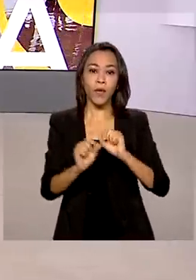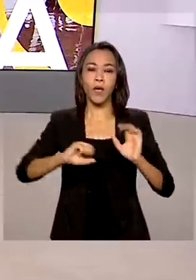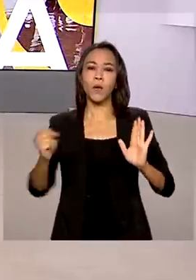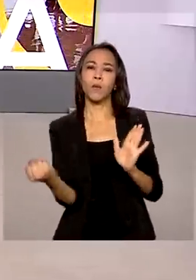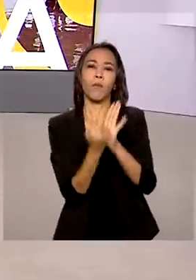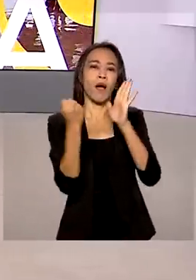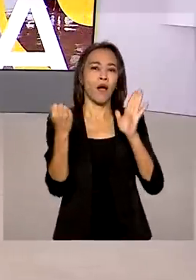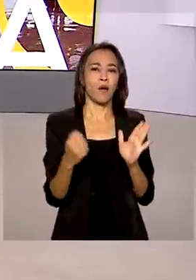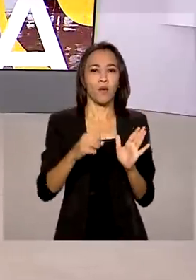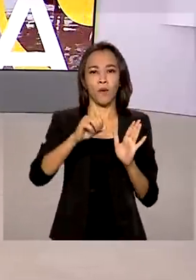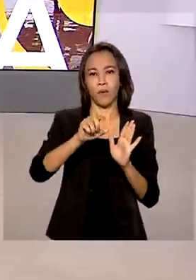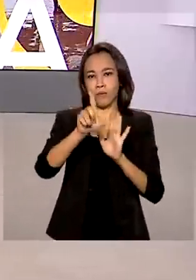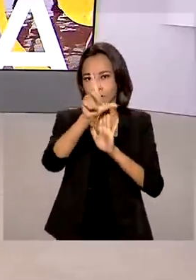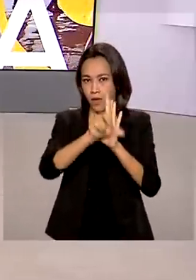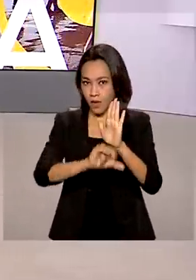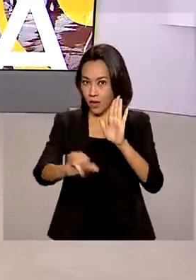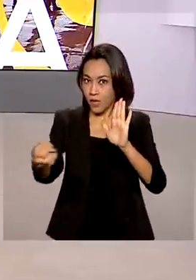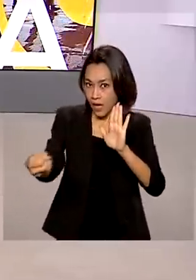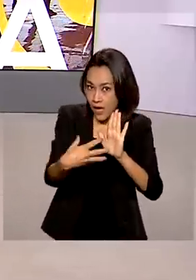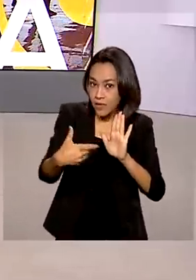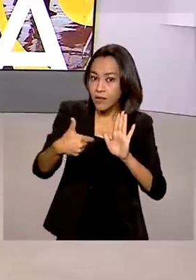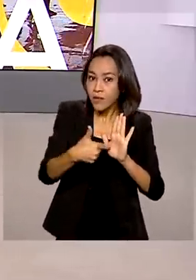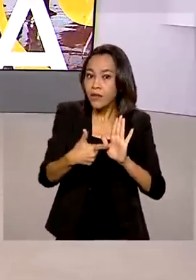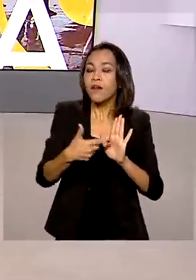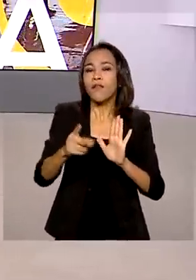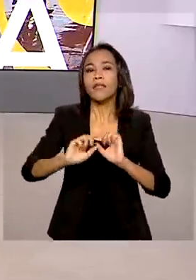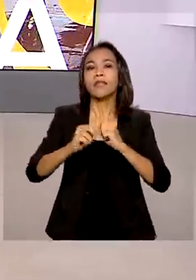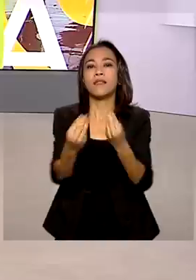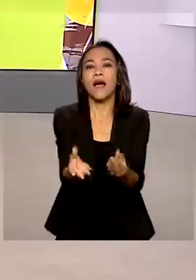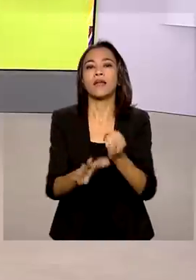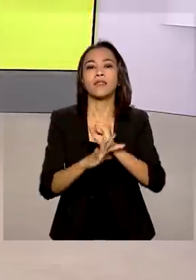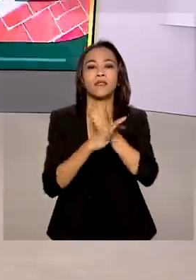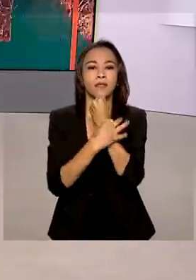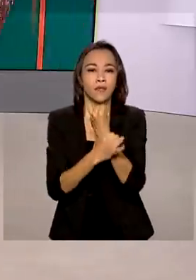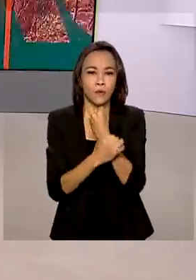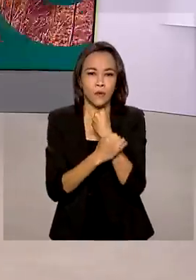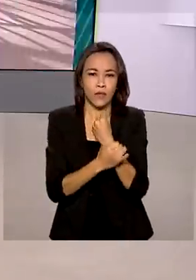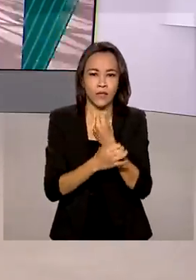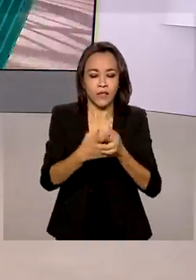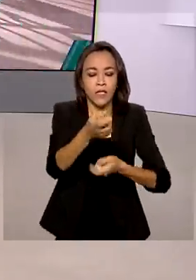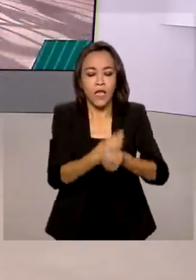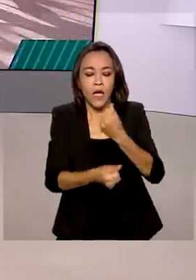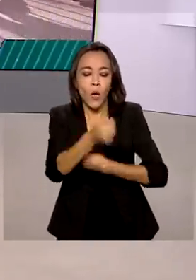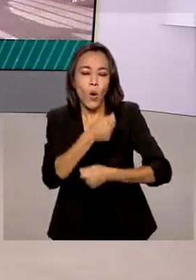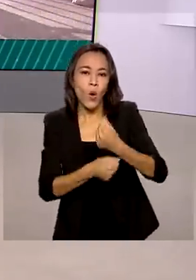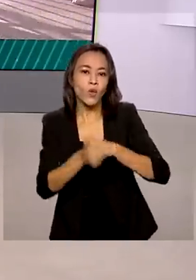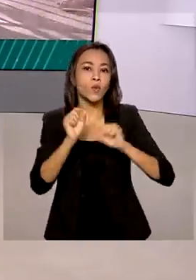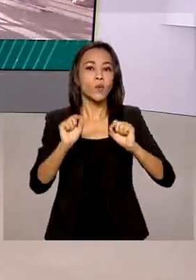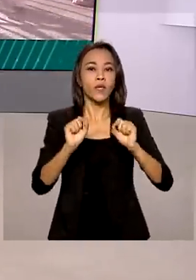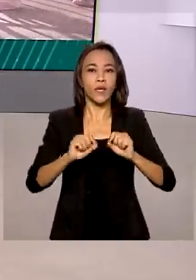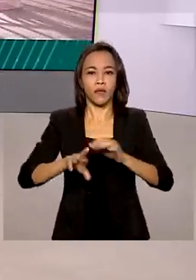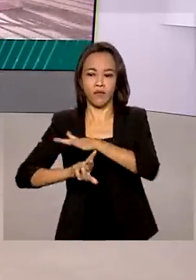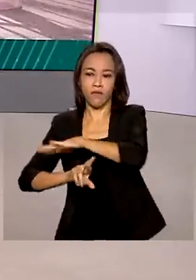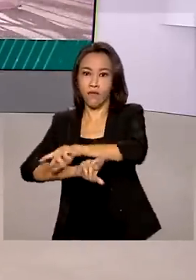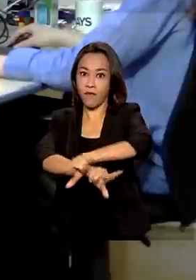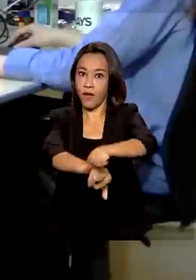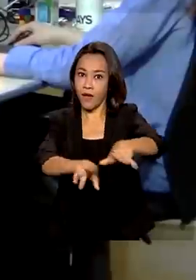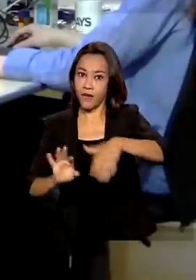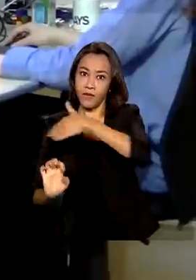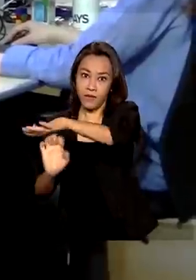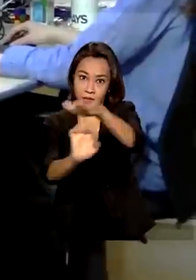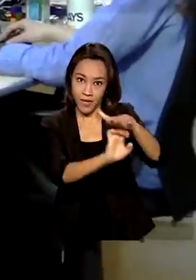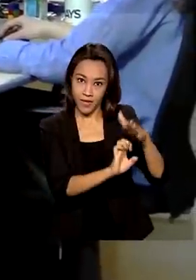das startups. A nova lei vai trazer segurança jurídica a esse modelo de negócio, formado por empresas inovadoras.